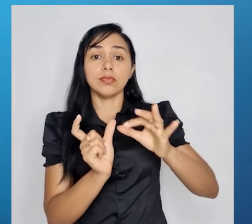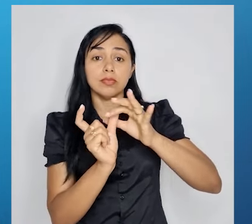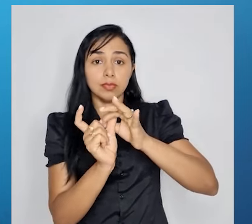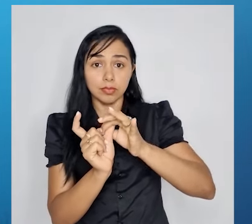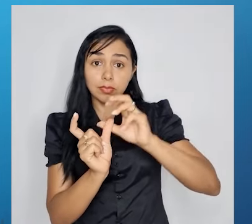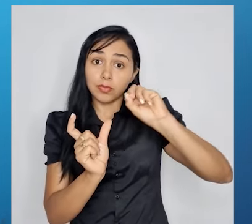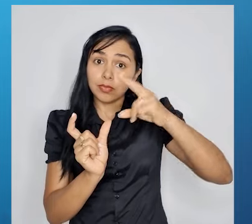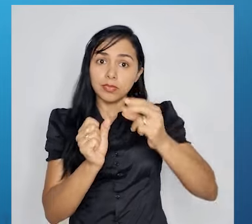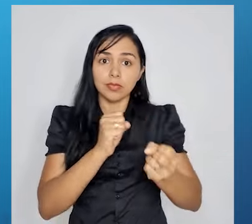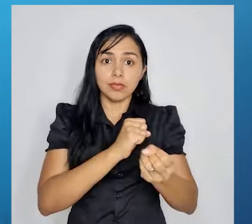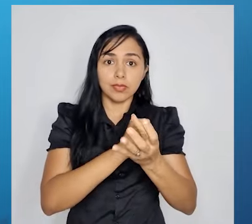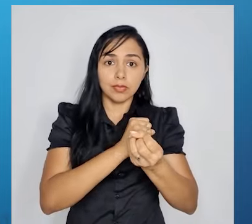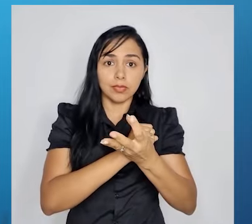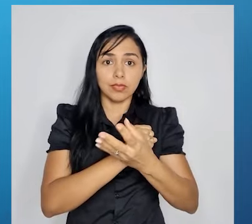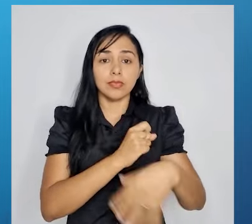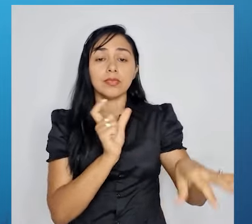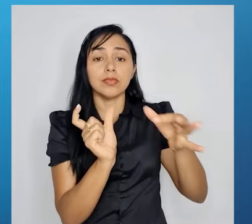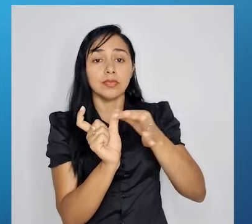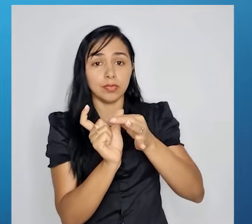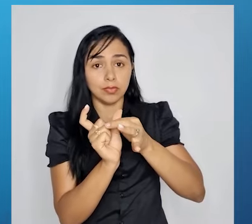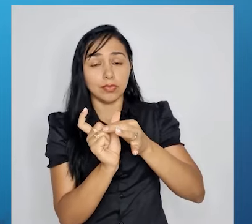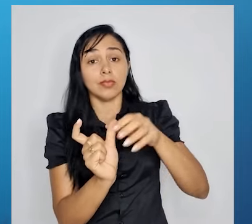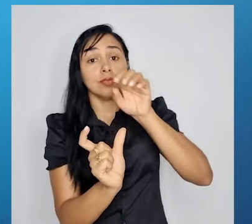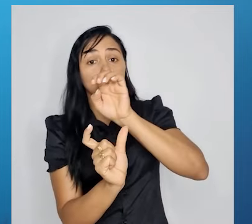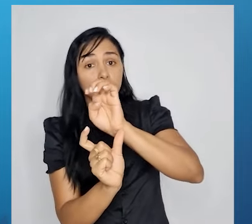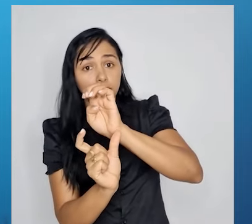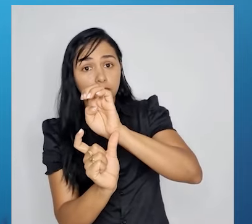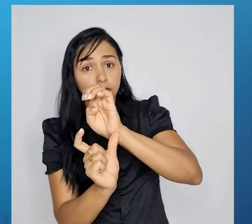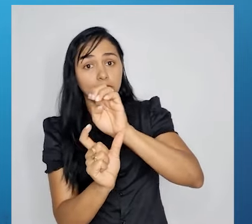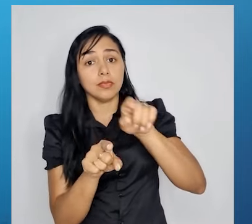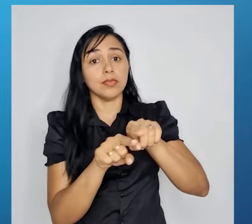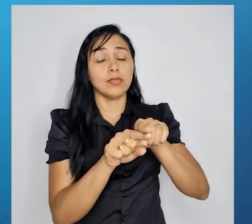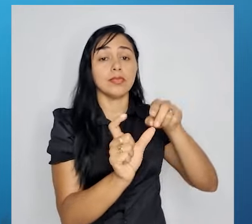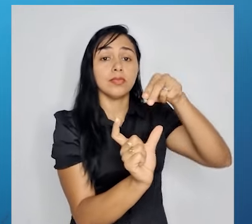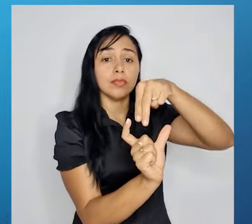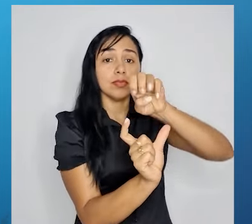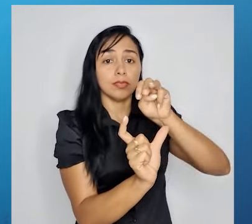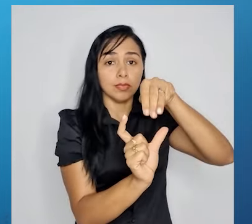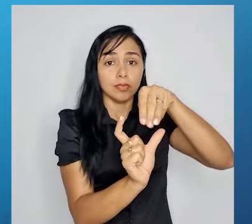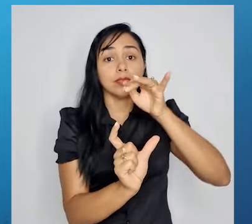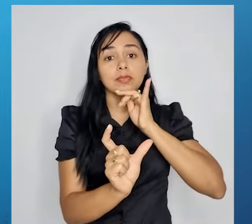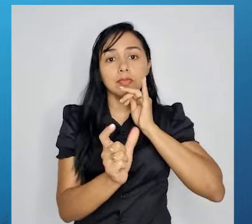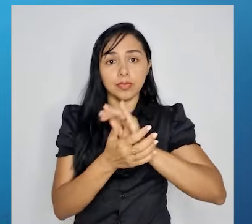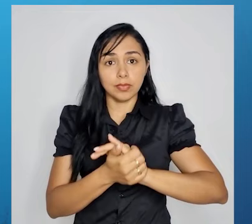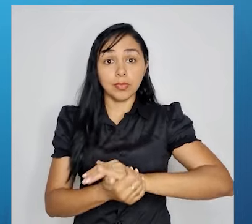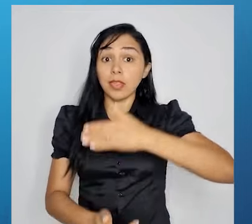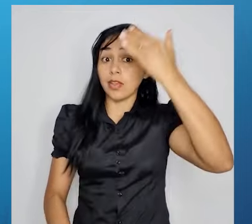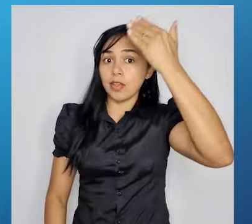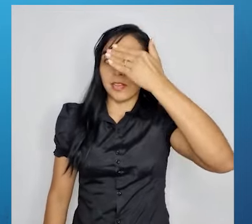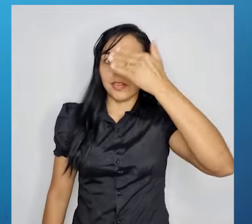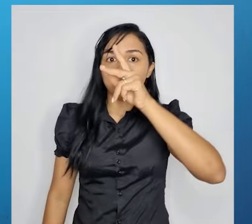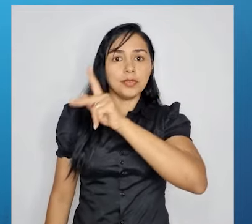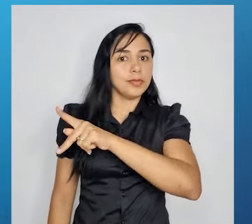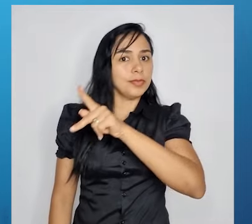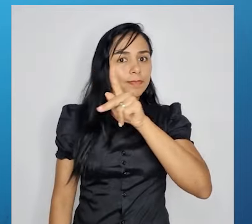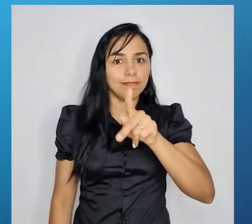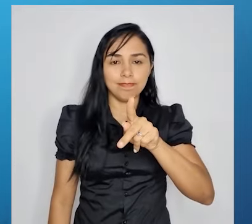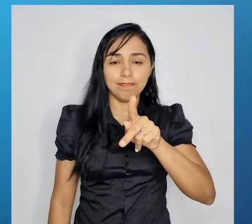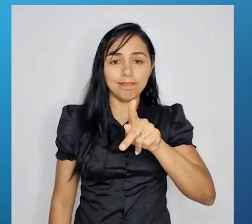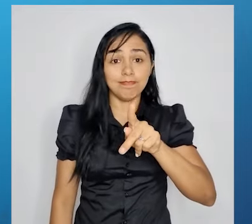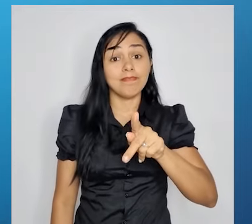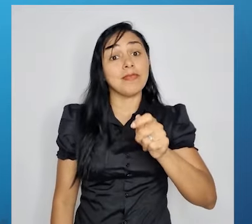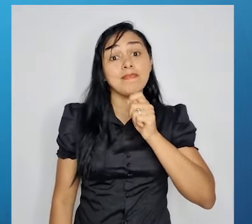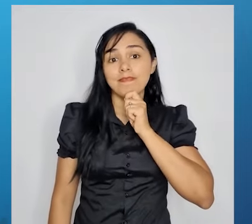conjuntivas e e nem. Por exemplo, não vi o professor, nem falei com ele.